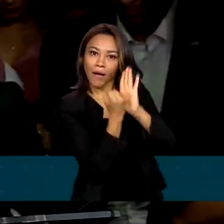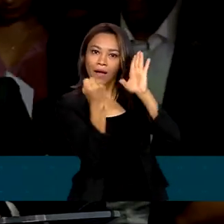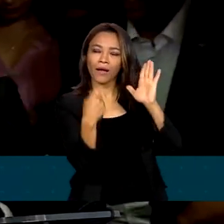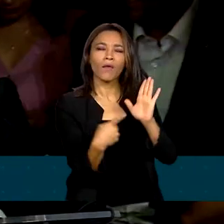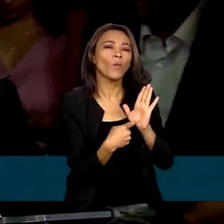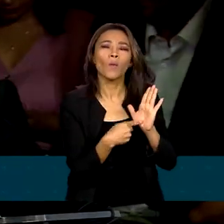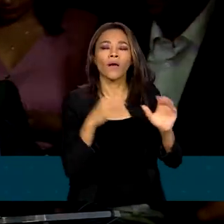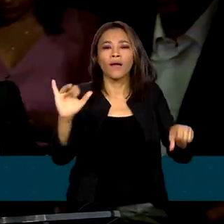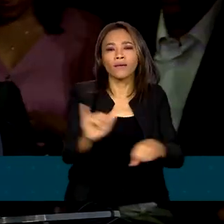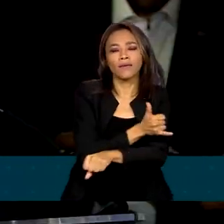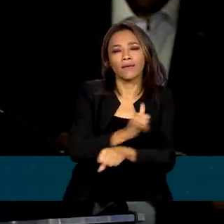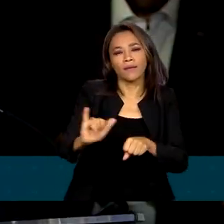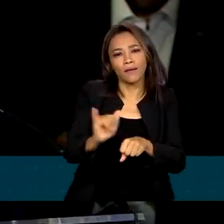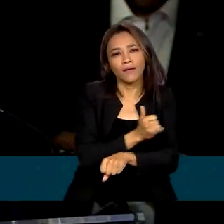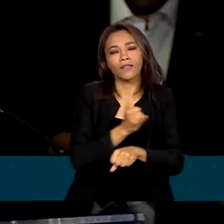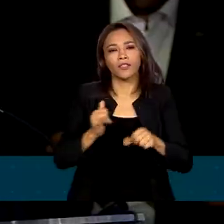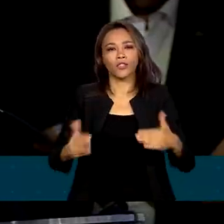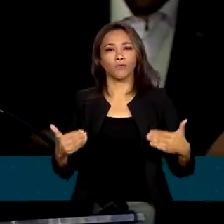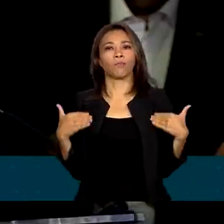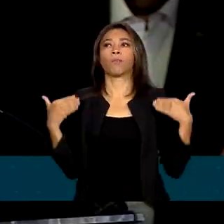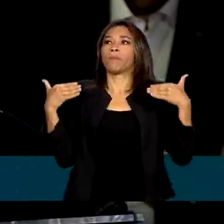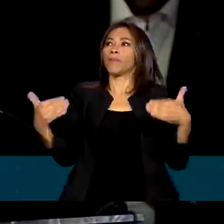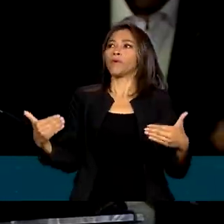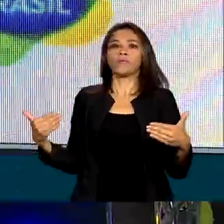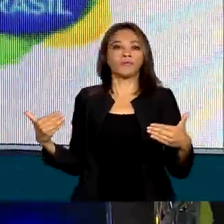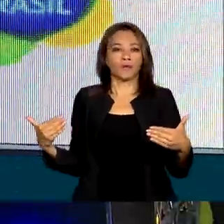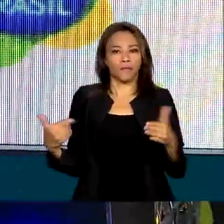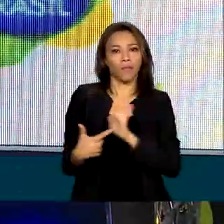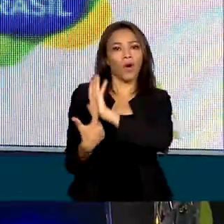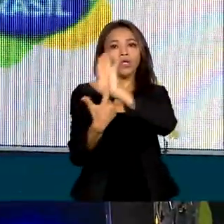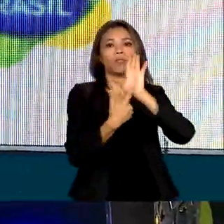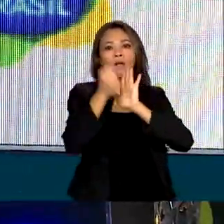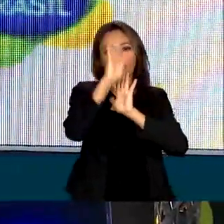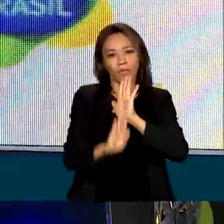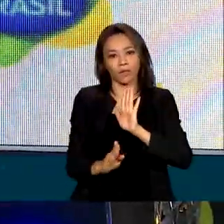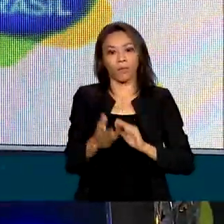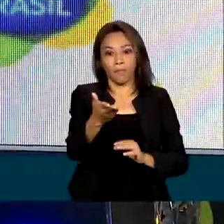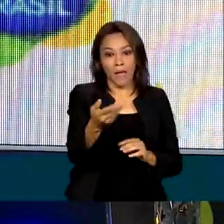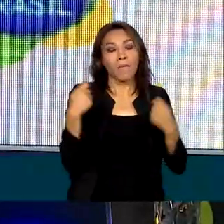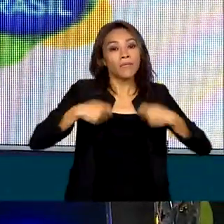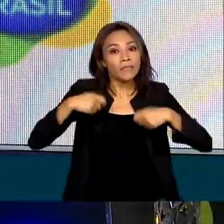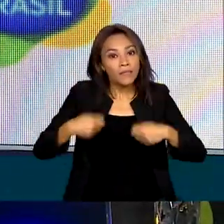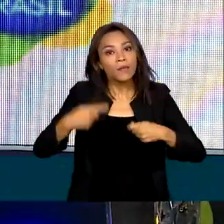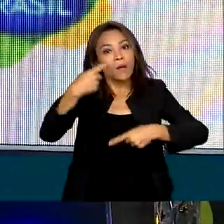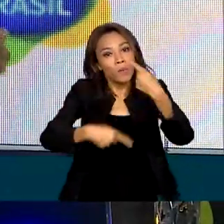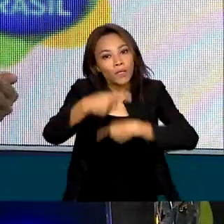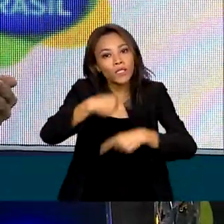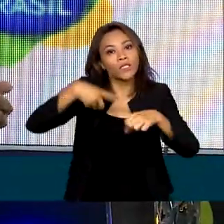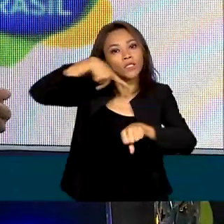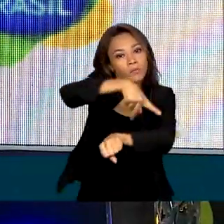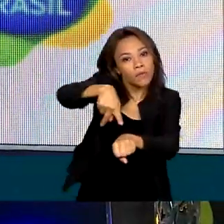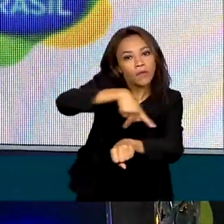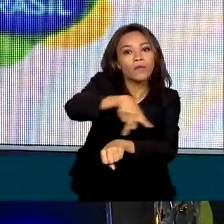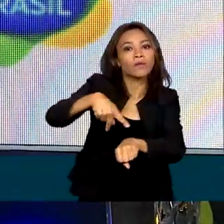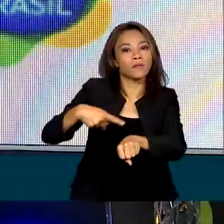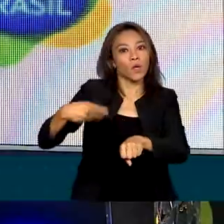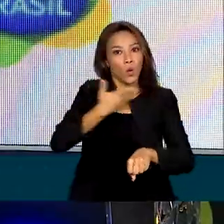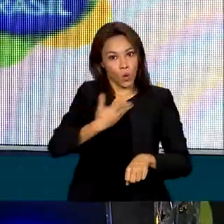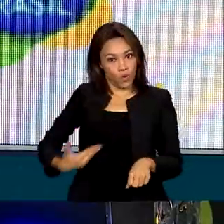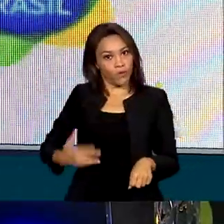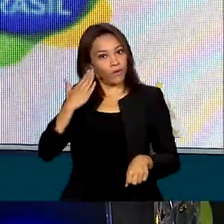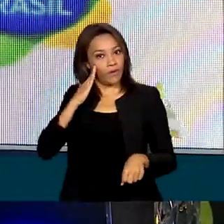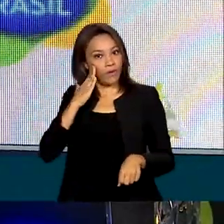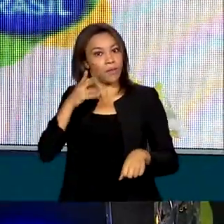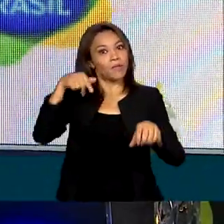estratégia de reposicionamento da imagem do país. Tem que ser uma política de Estado, né, o governo tem que ter compreensão, mas tem que ter uma